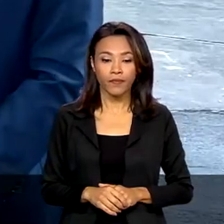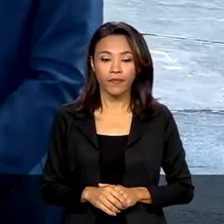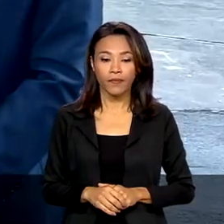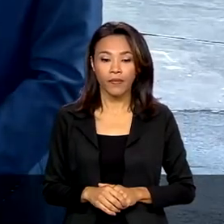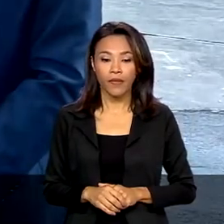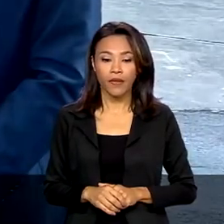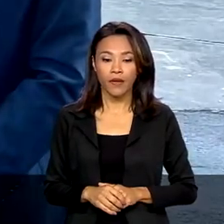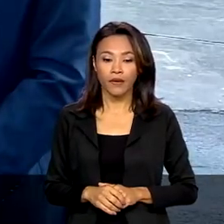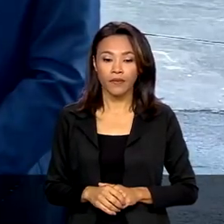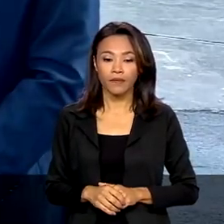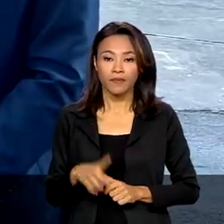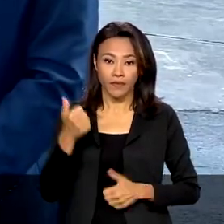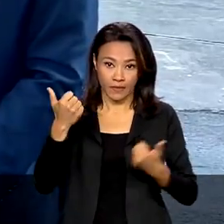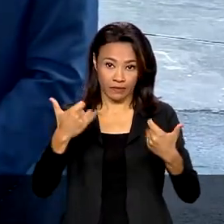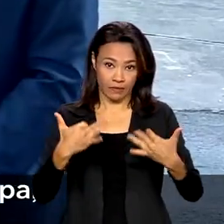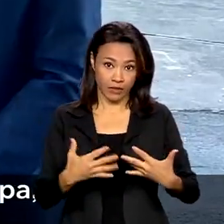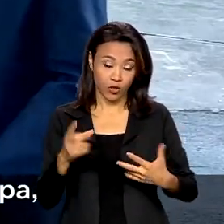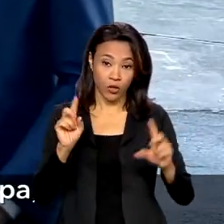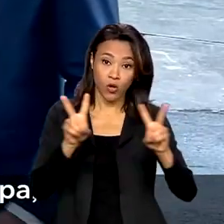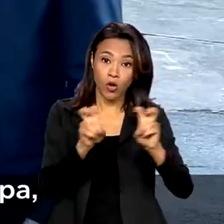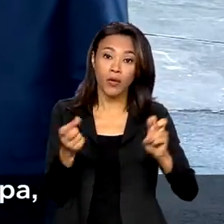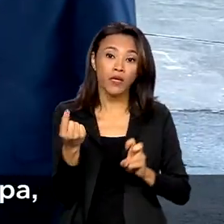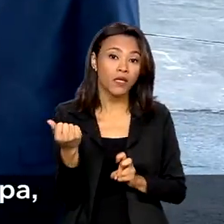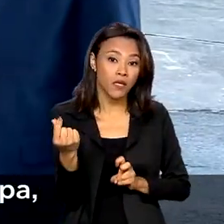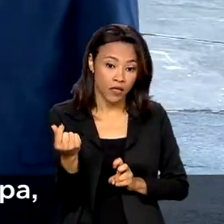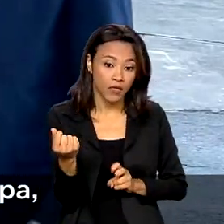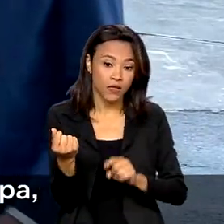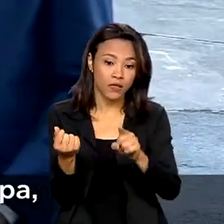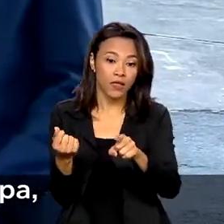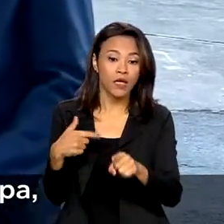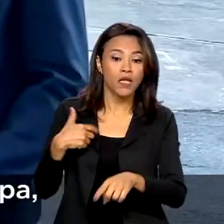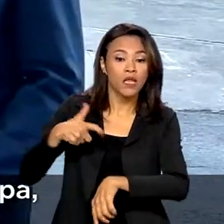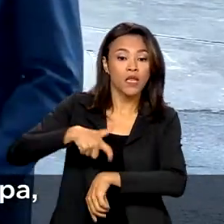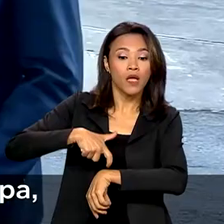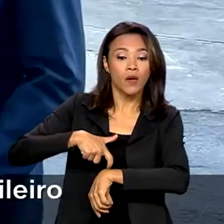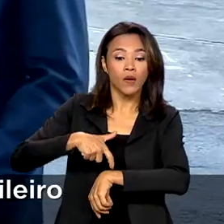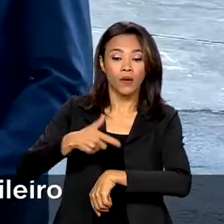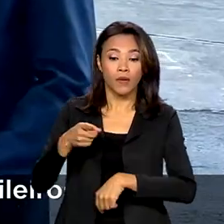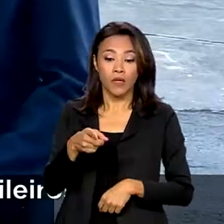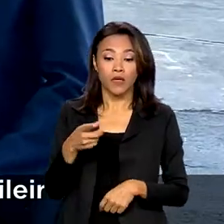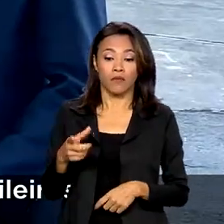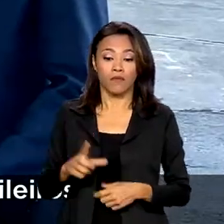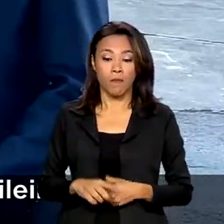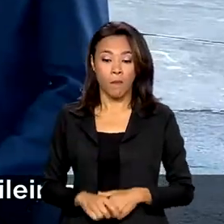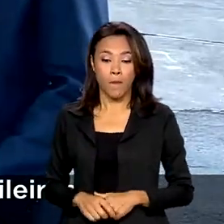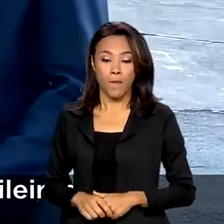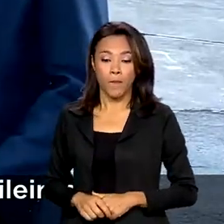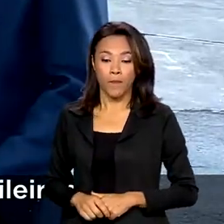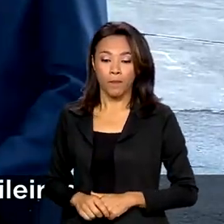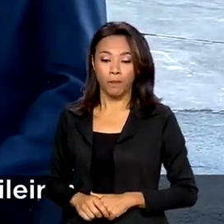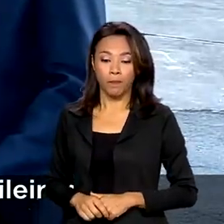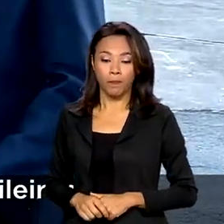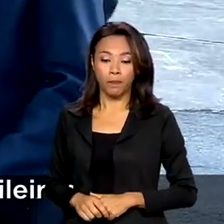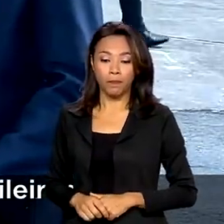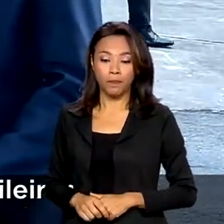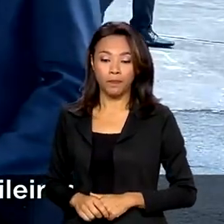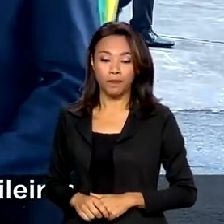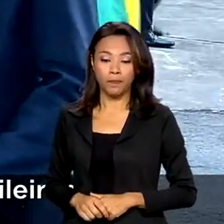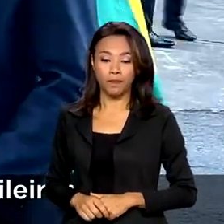um aumento da inclusão financeira enorme e estamos agora listos para uma segunda etapa que é mirar a saúde financeira de todos os